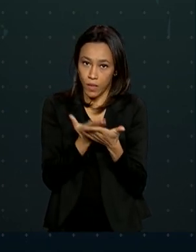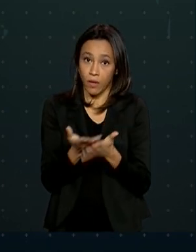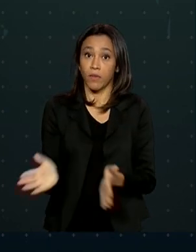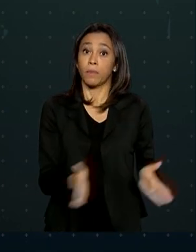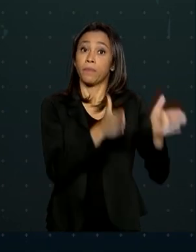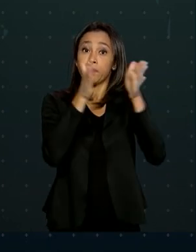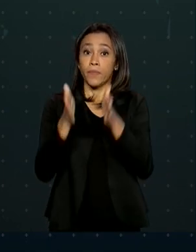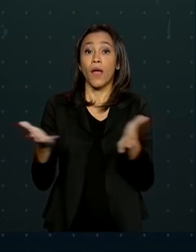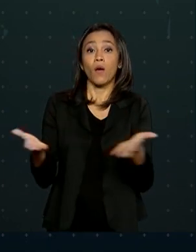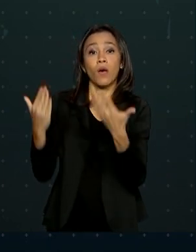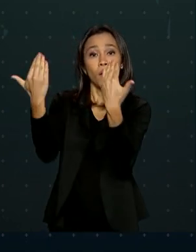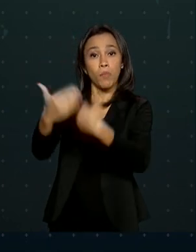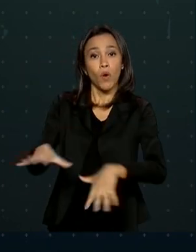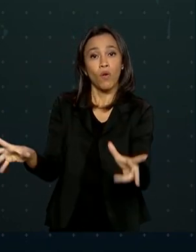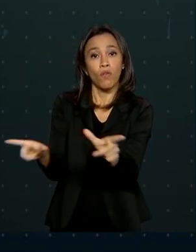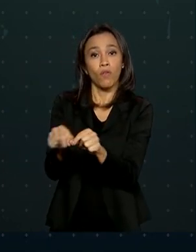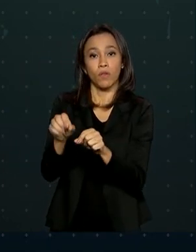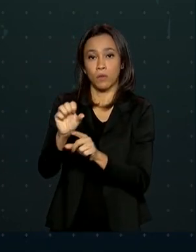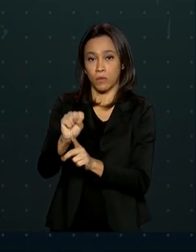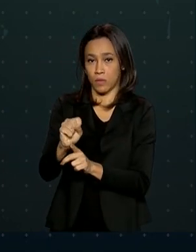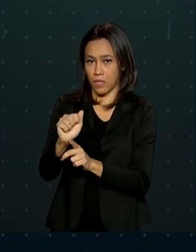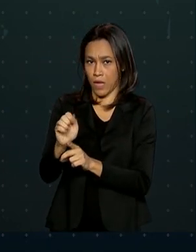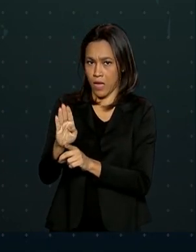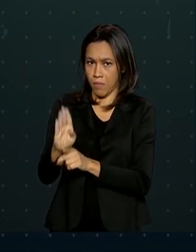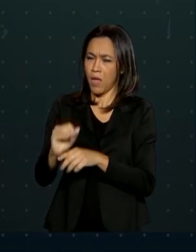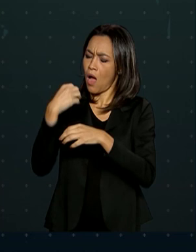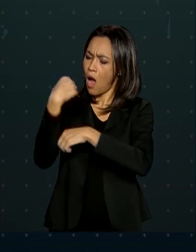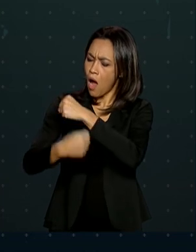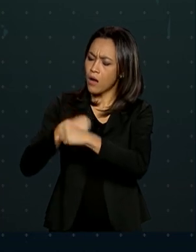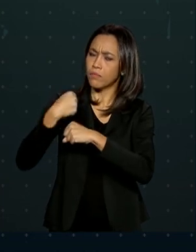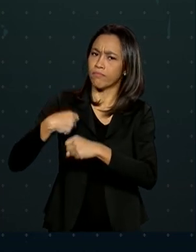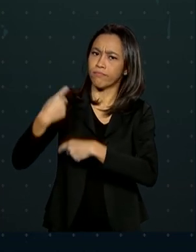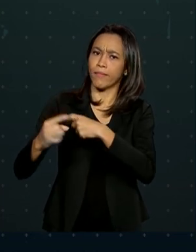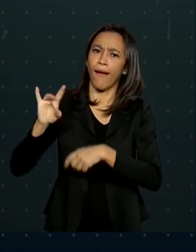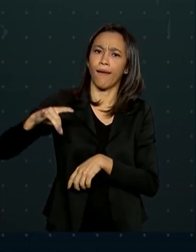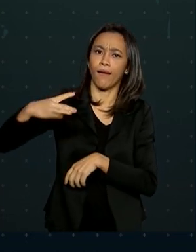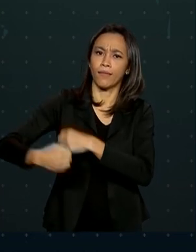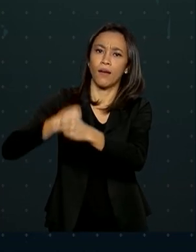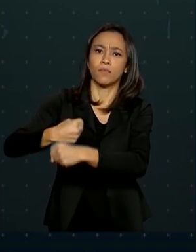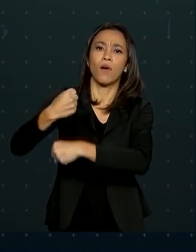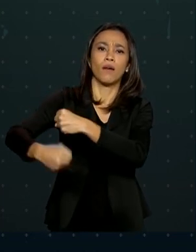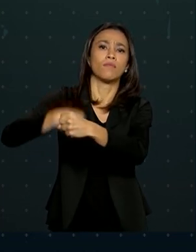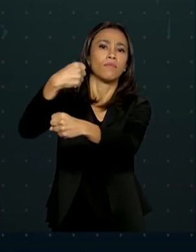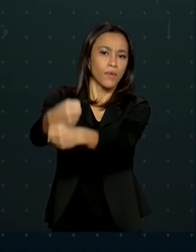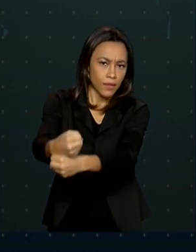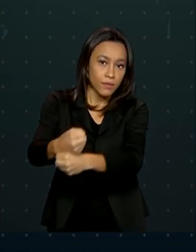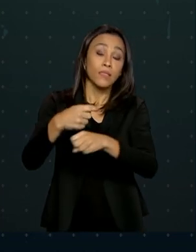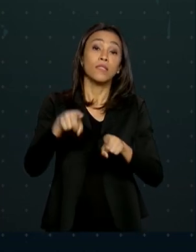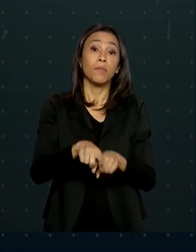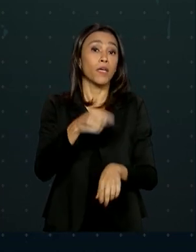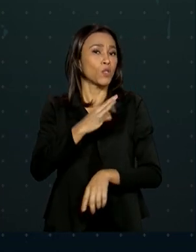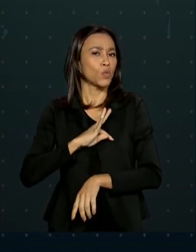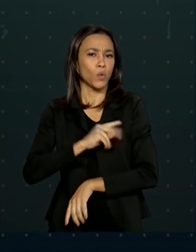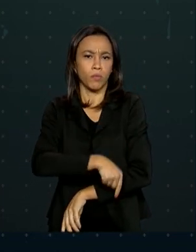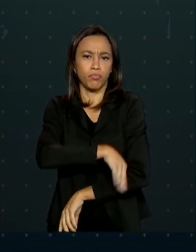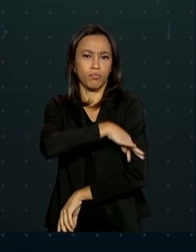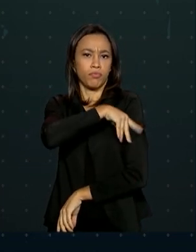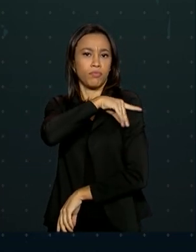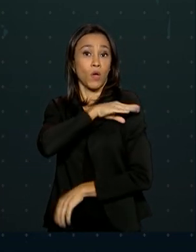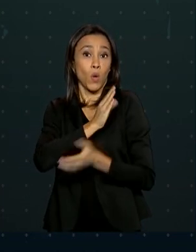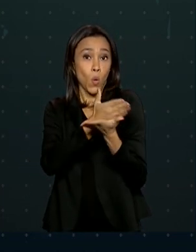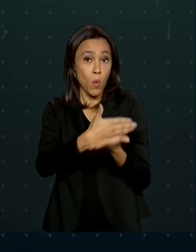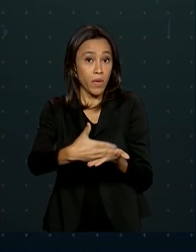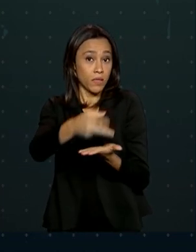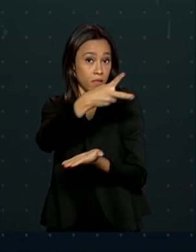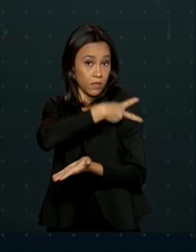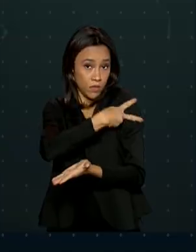a prova do Saeb será anual e passará a ser aplicada a todos os anos e séries a partir do segundo ano do